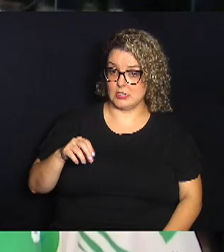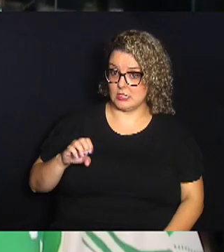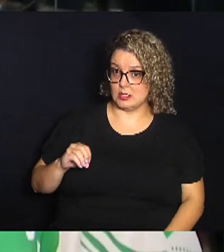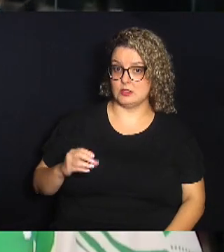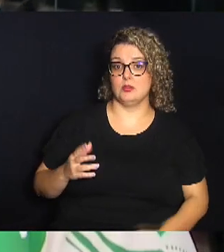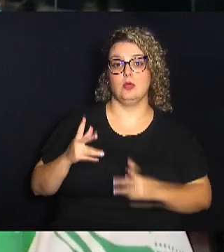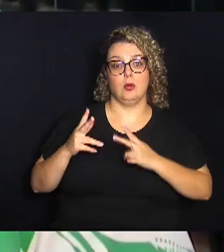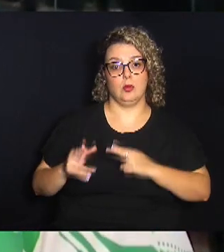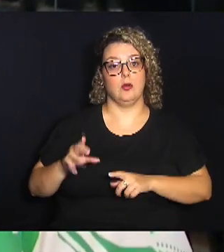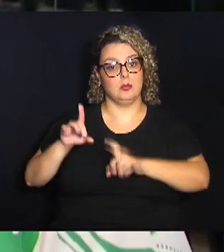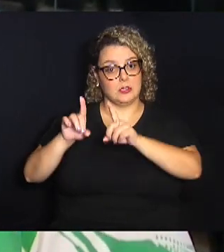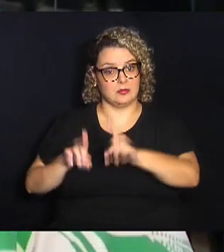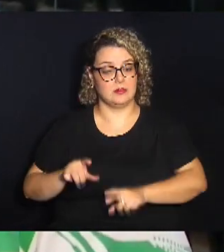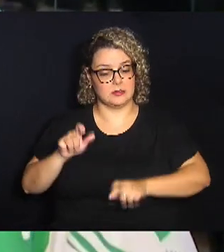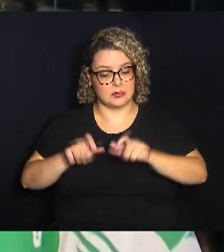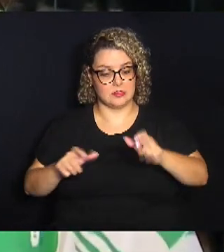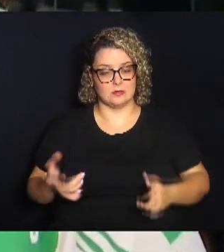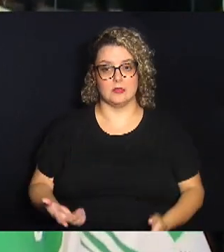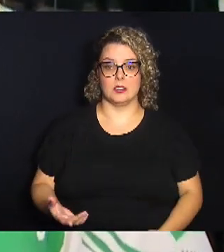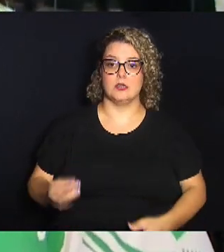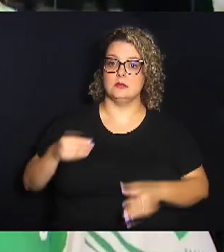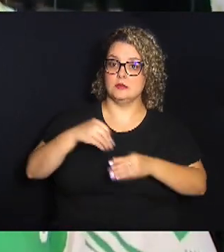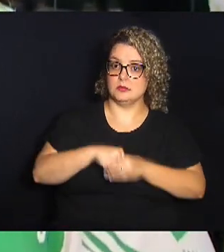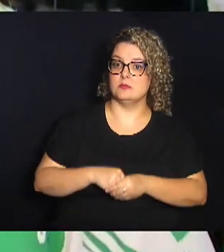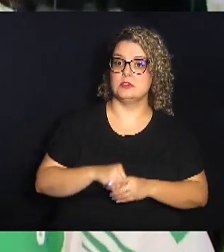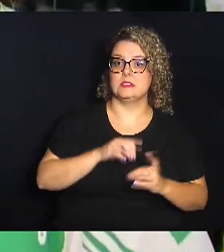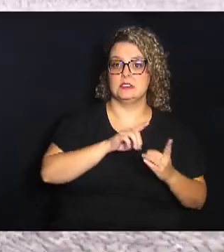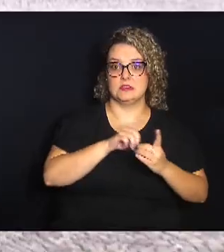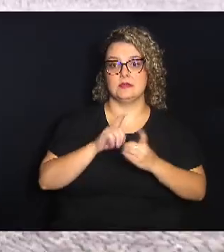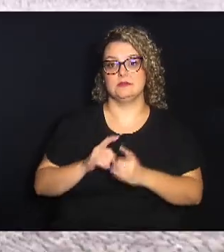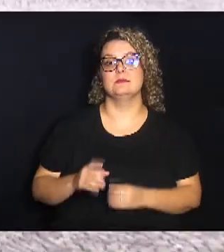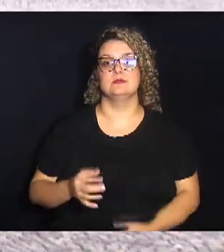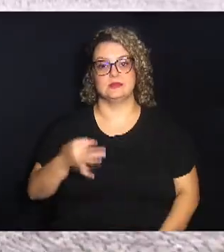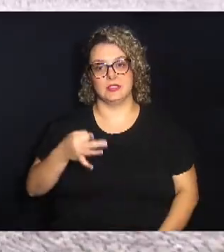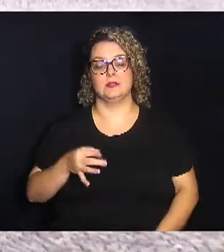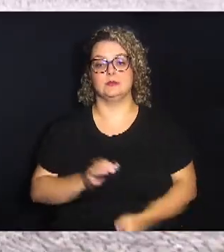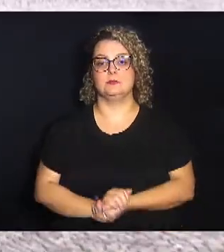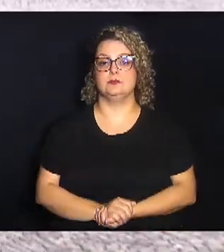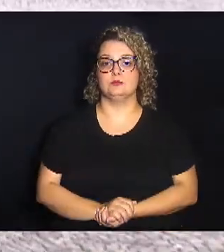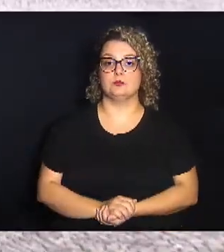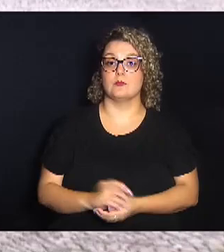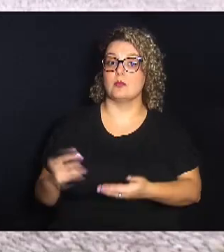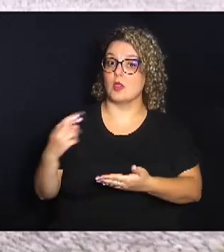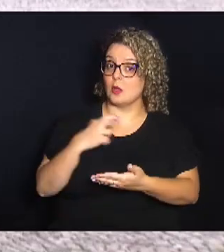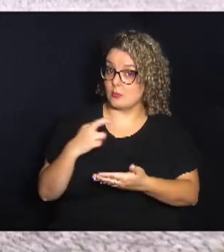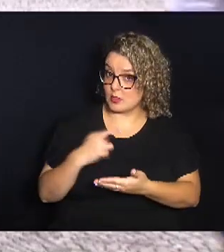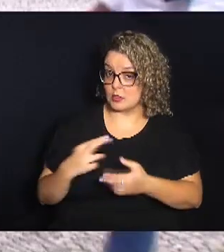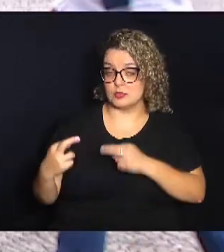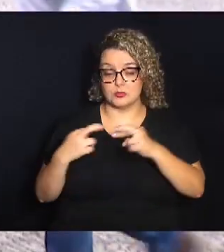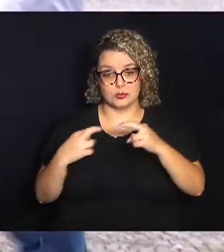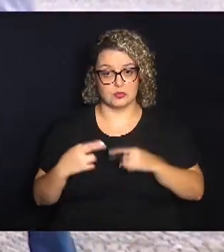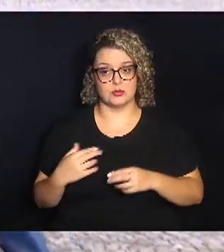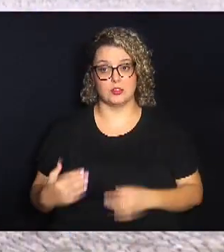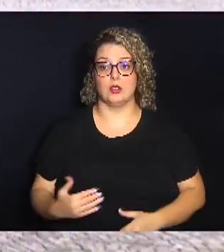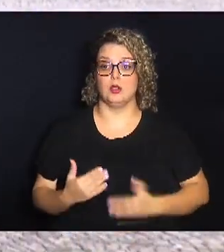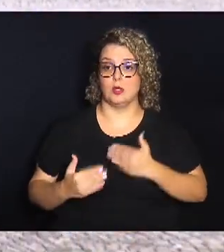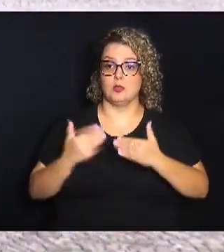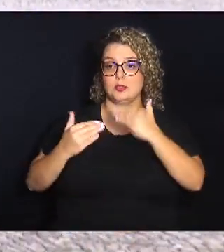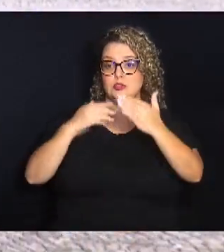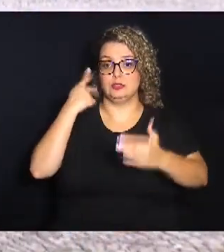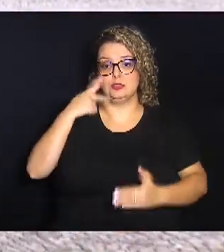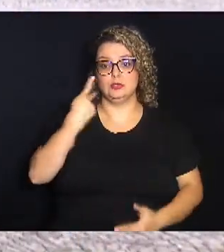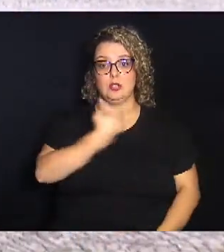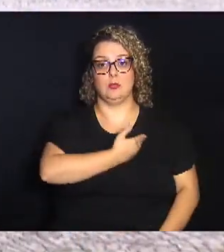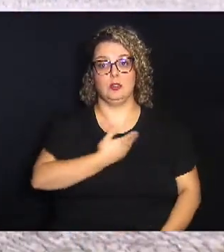deficiência das pessoas que estão ali para serem atendidas a contento. O levantamento permite a construção de políticas públicas